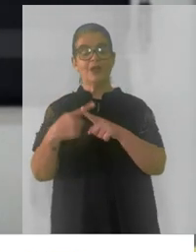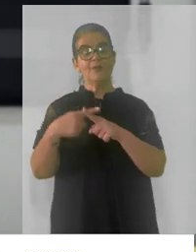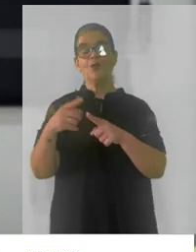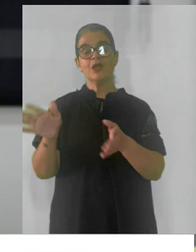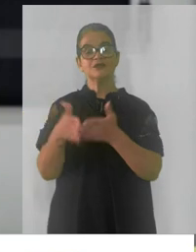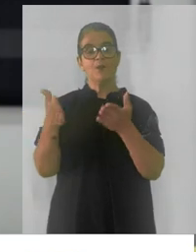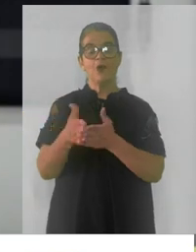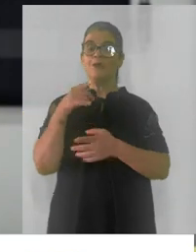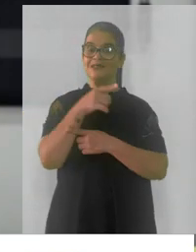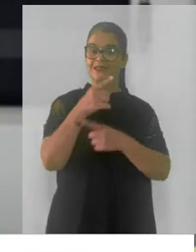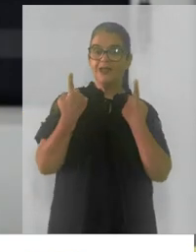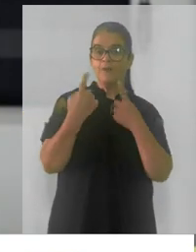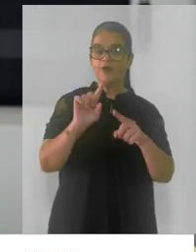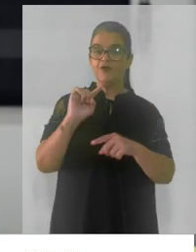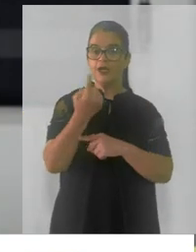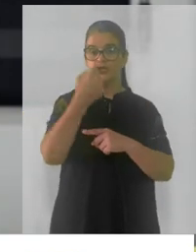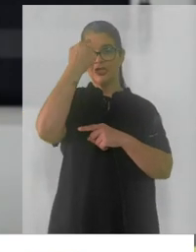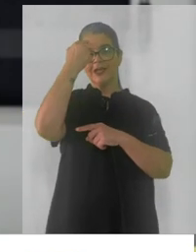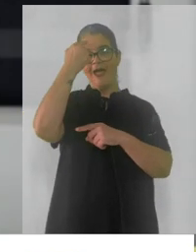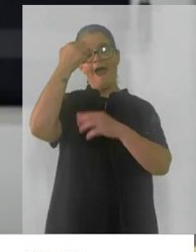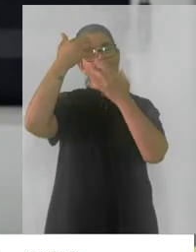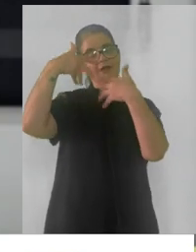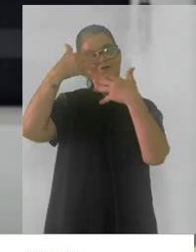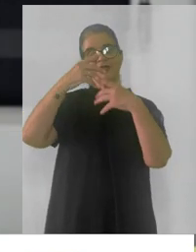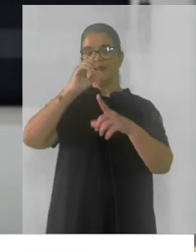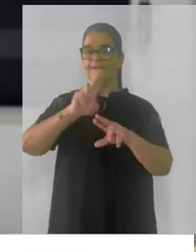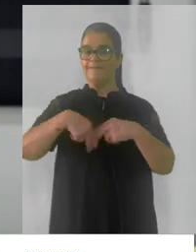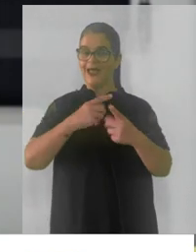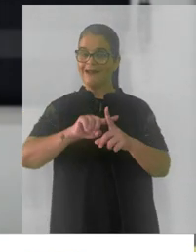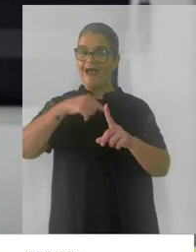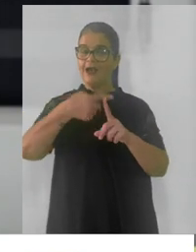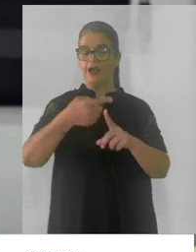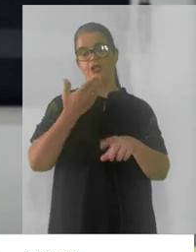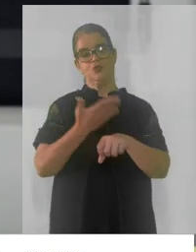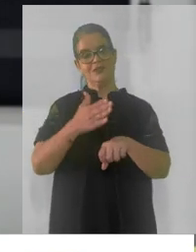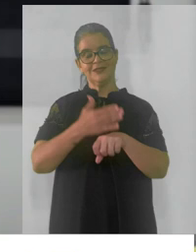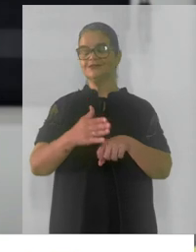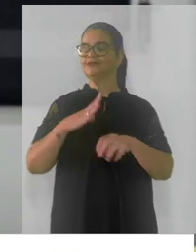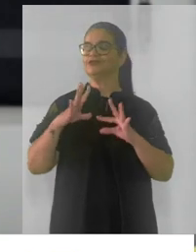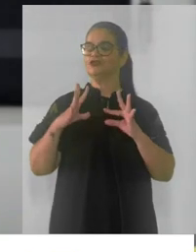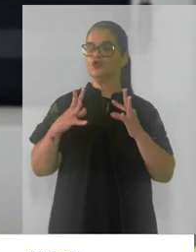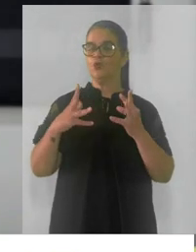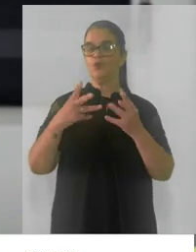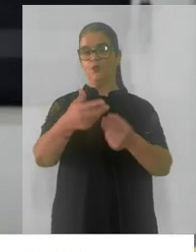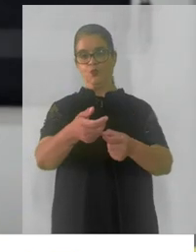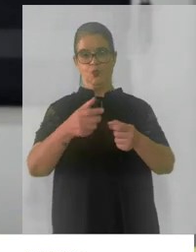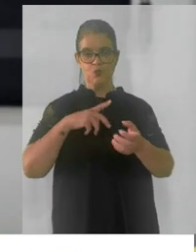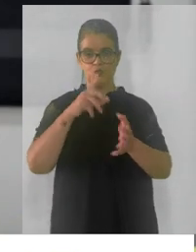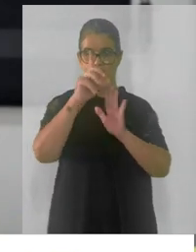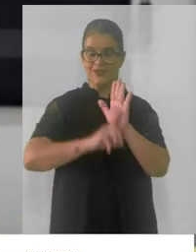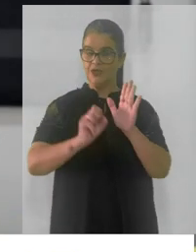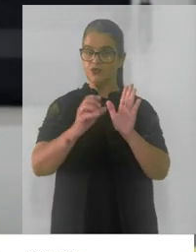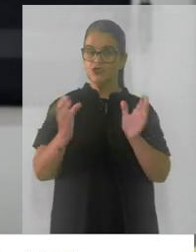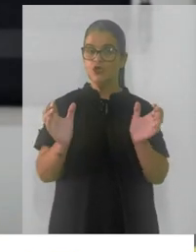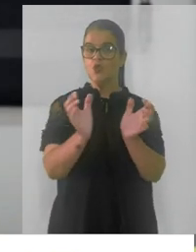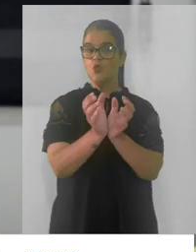nos provocando a refletir que para além do exercício puro do direito, se um grupo de indivíduos,